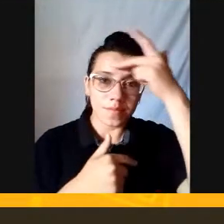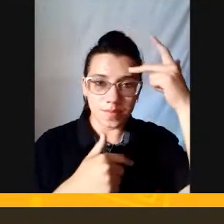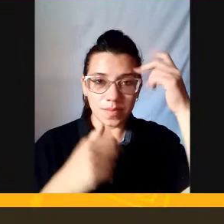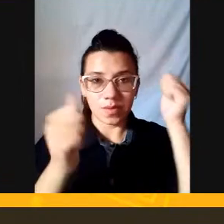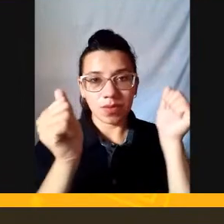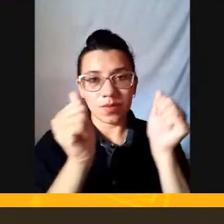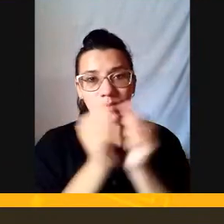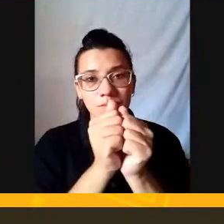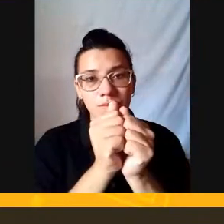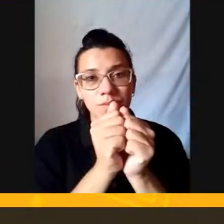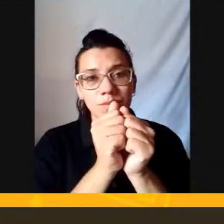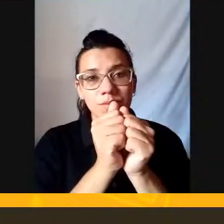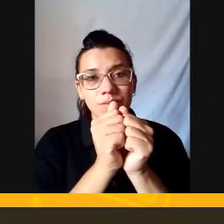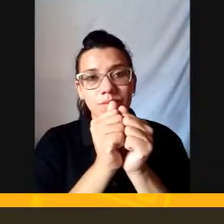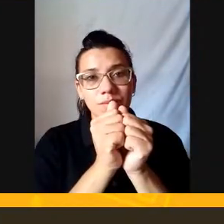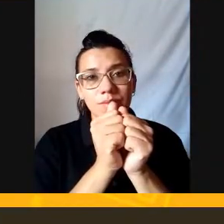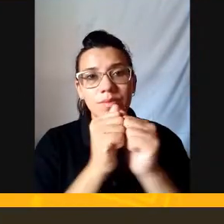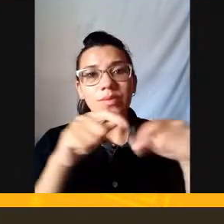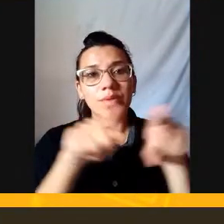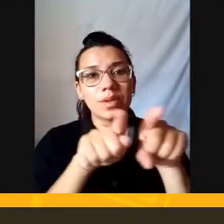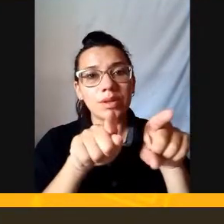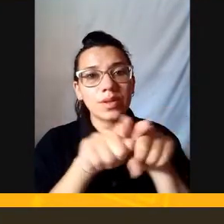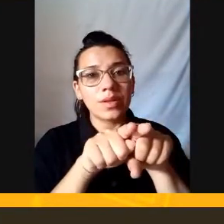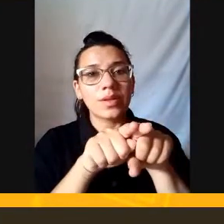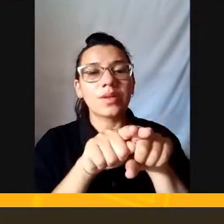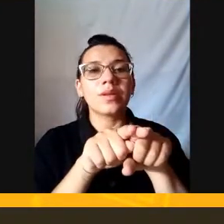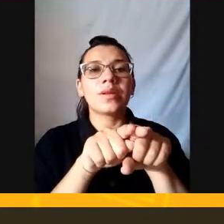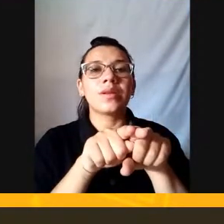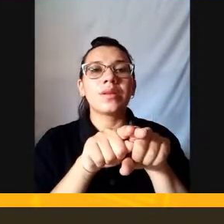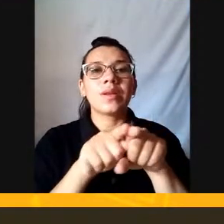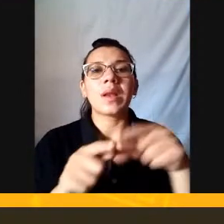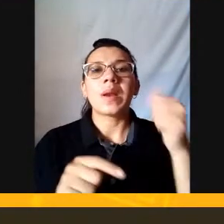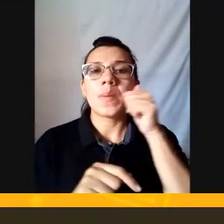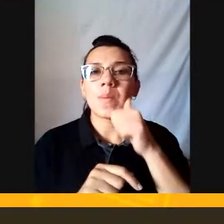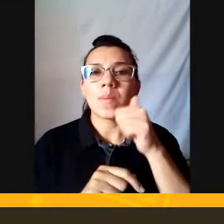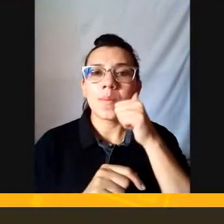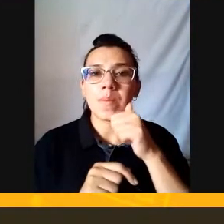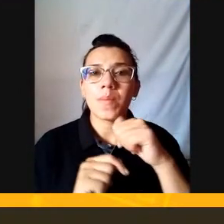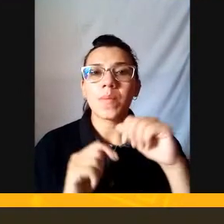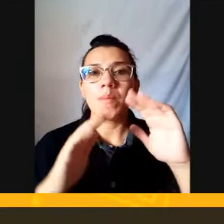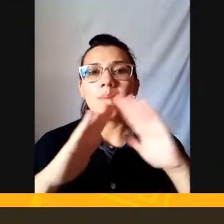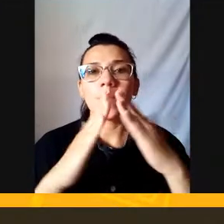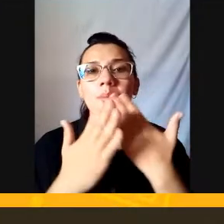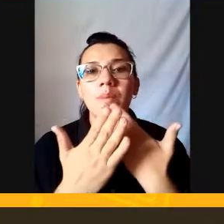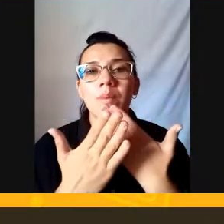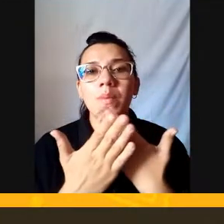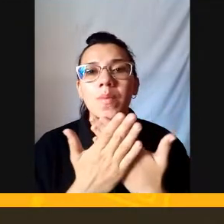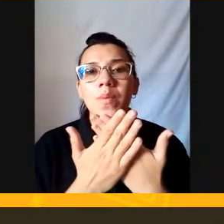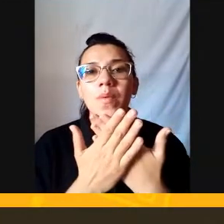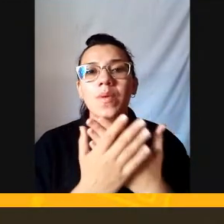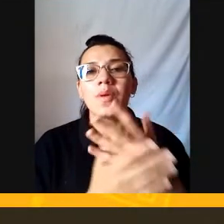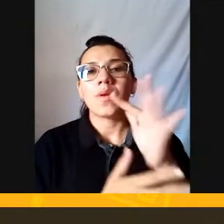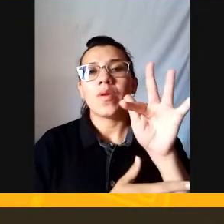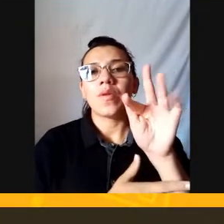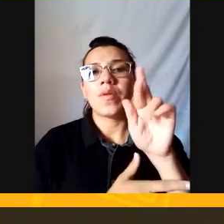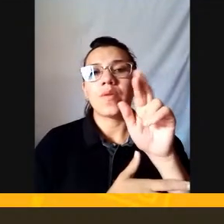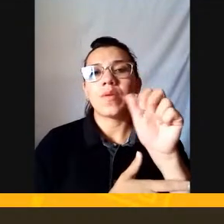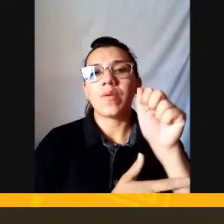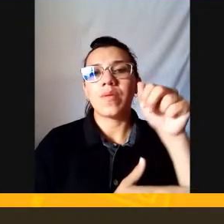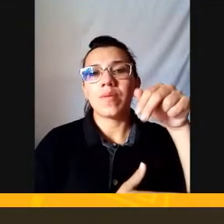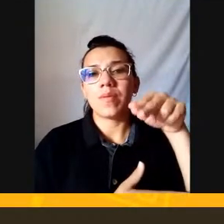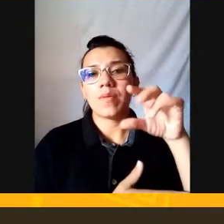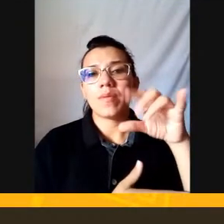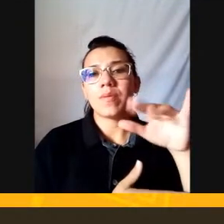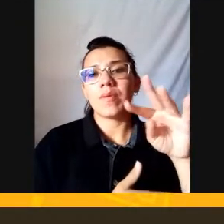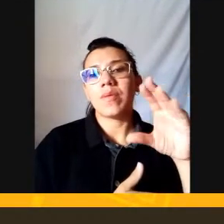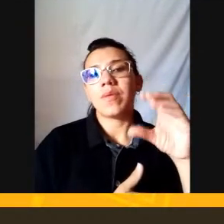temos A Benaia Ferreira Ela é lá Do estadual Joaquim Francisco de Azevedo Taipas Tocantins